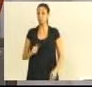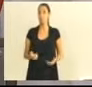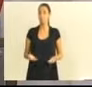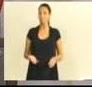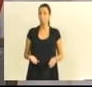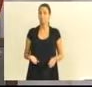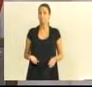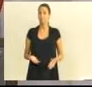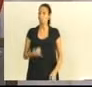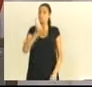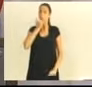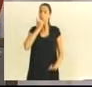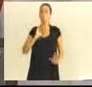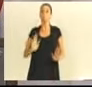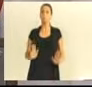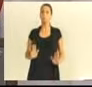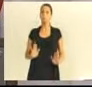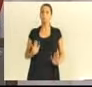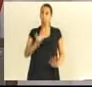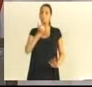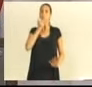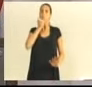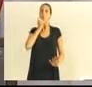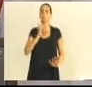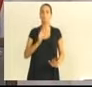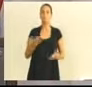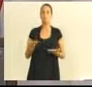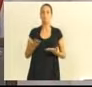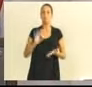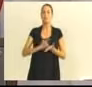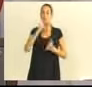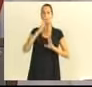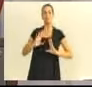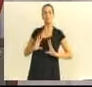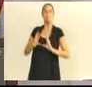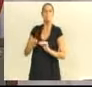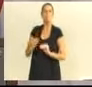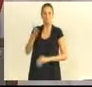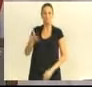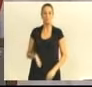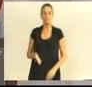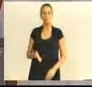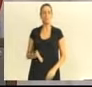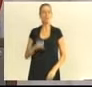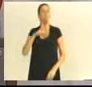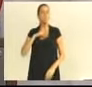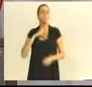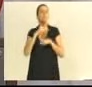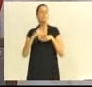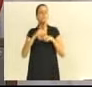Desculpa fazer essa deferência aqui da tribuna, porque tem o maior carinho que eu tenho por todos os meus colegas vereadores.